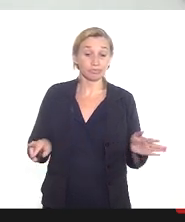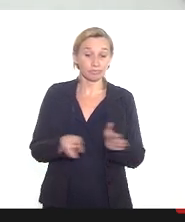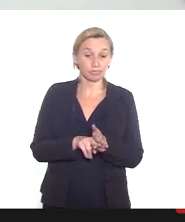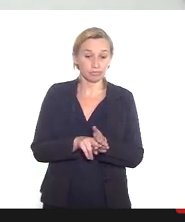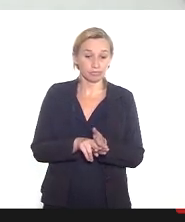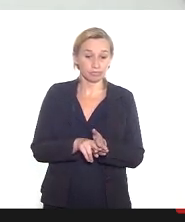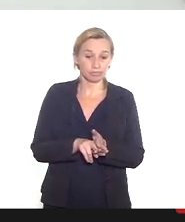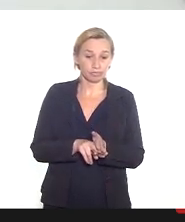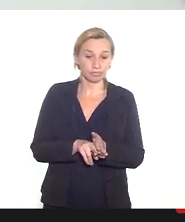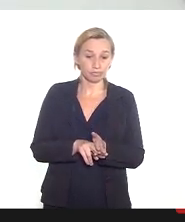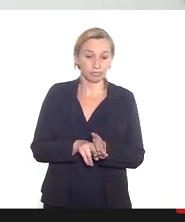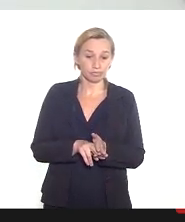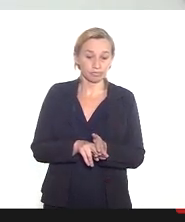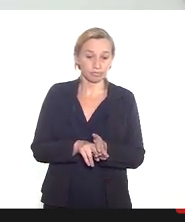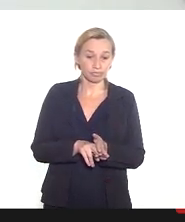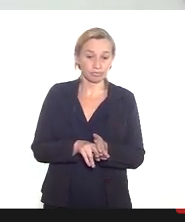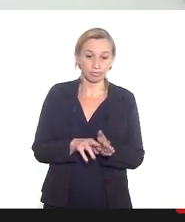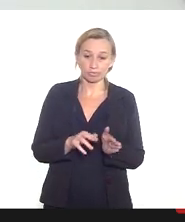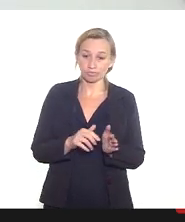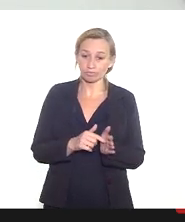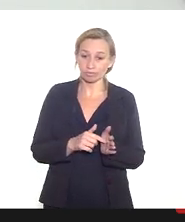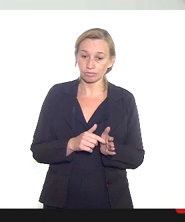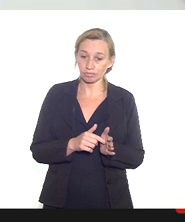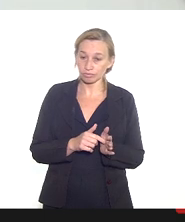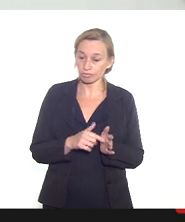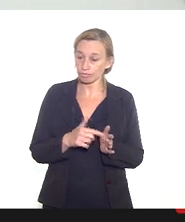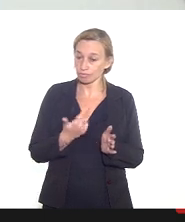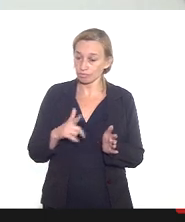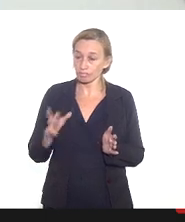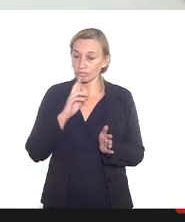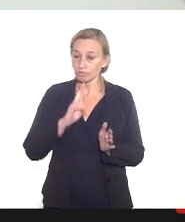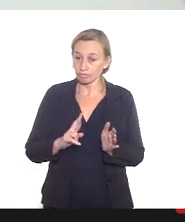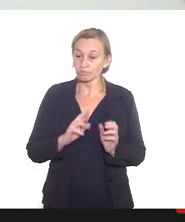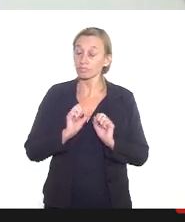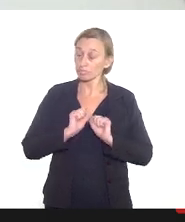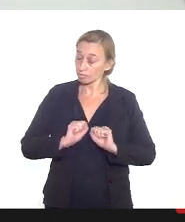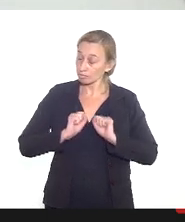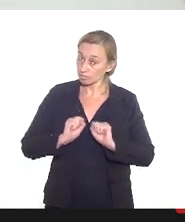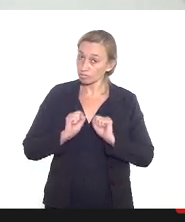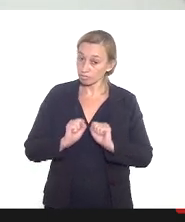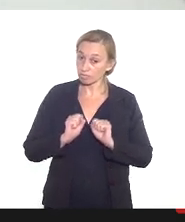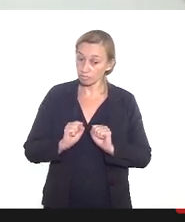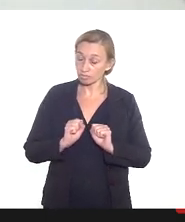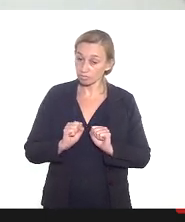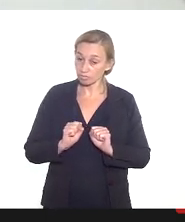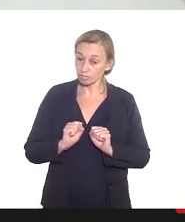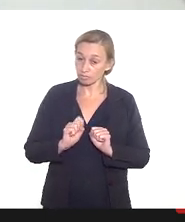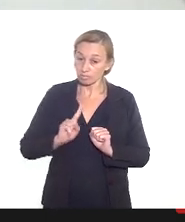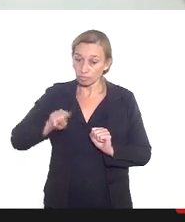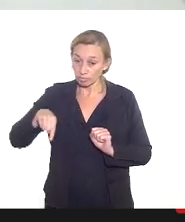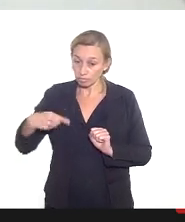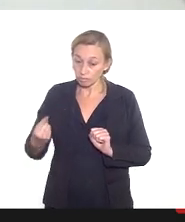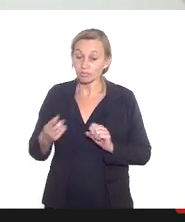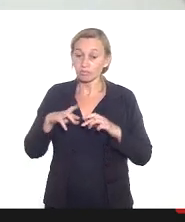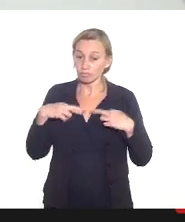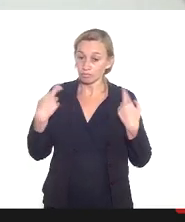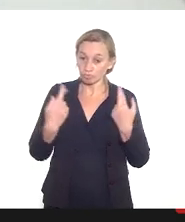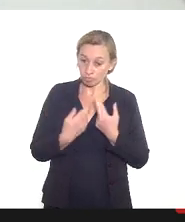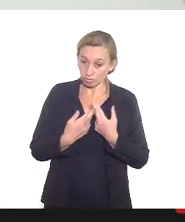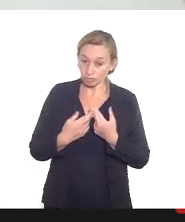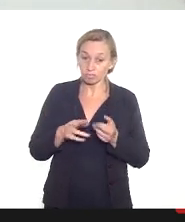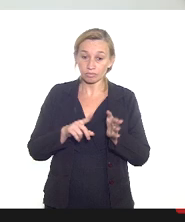eu não tenho essa resposta mas eu posso após a audiência